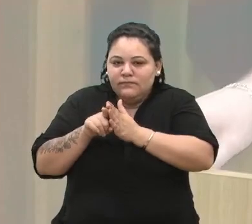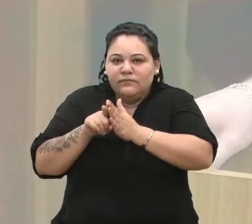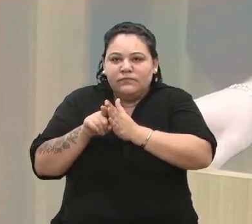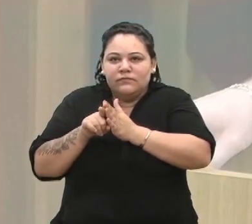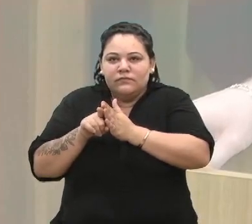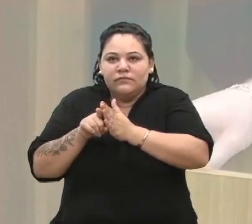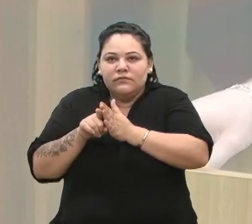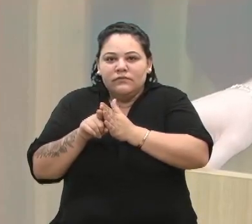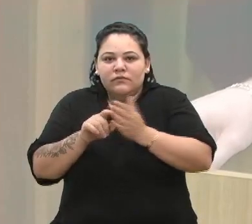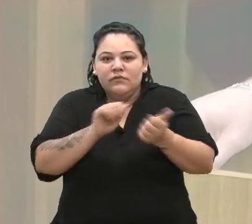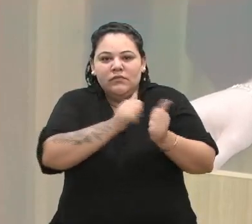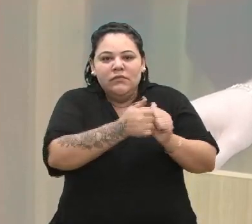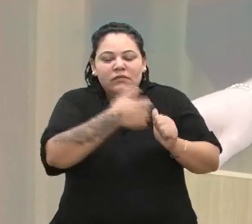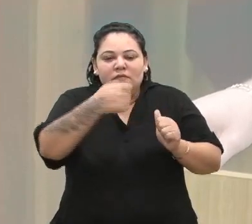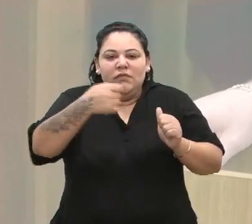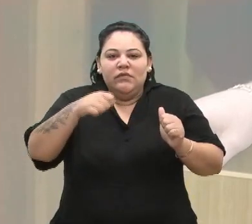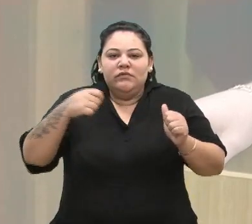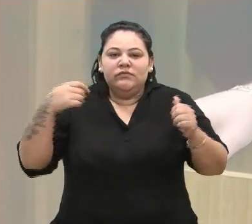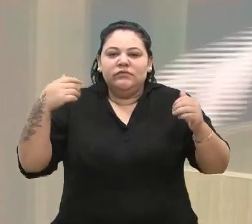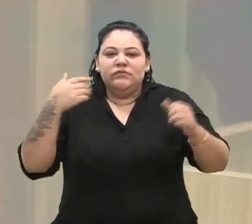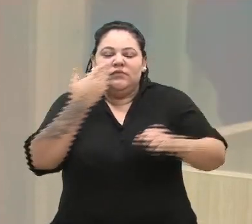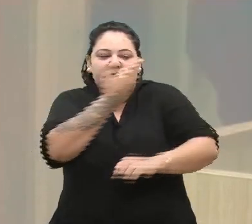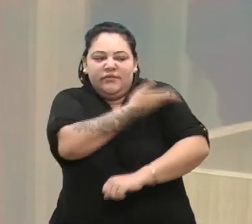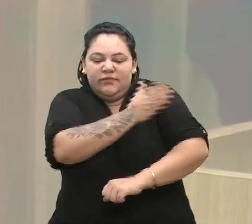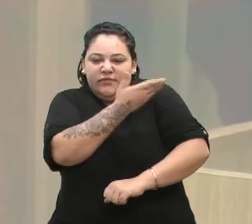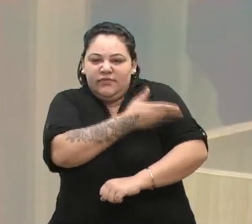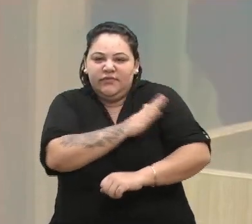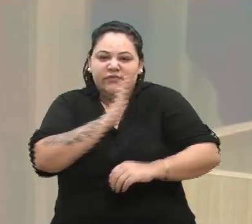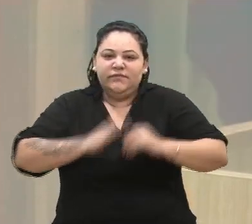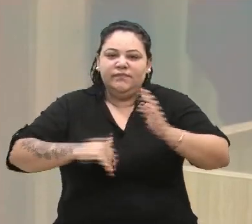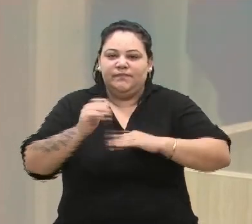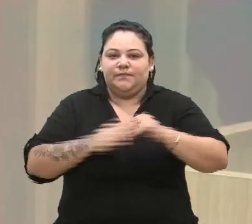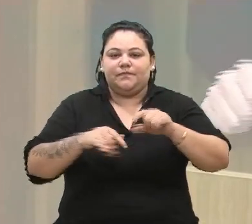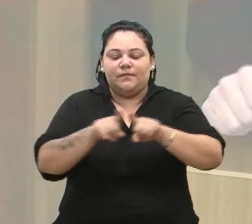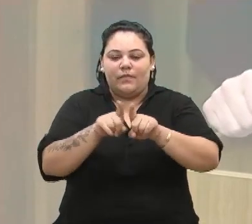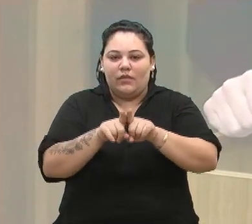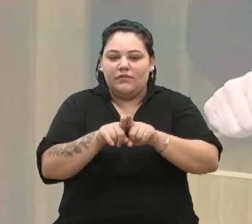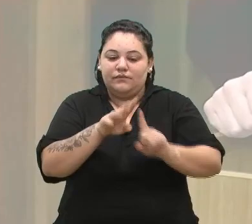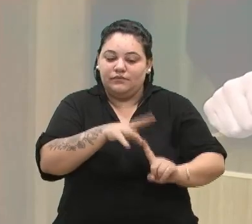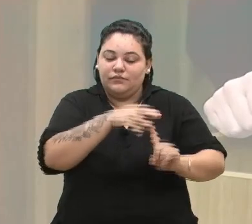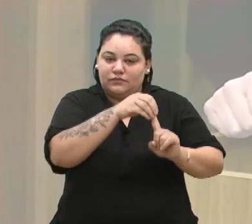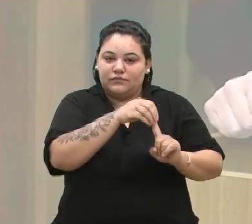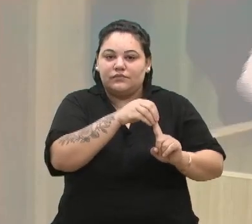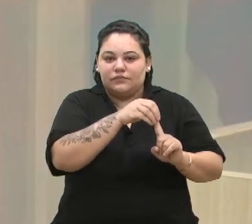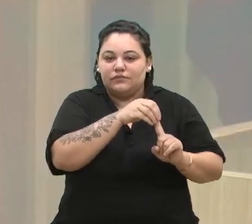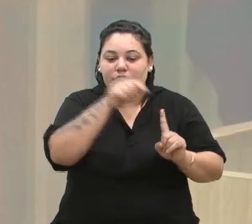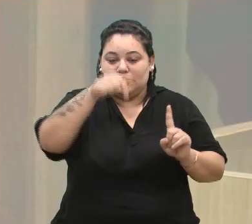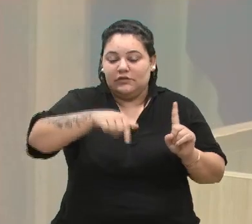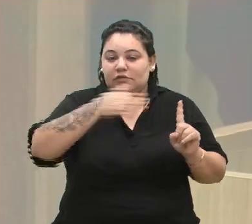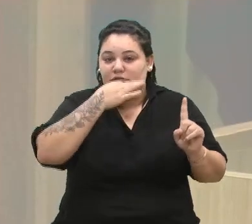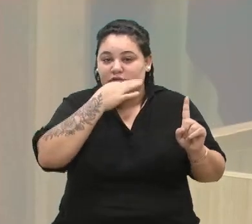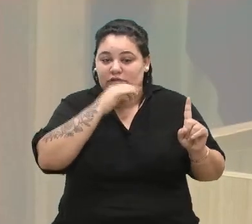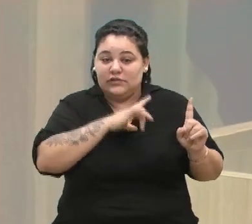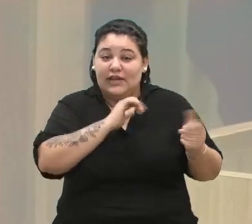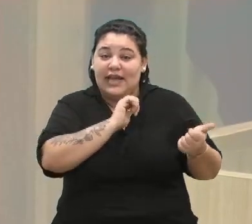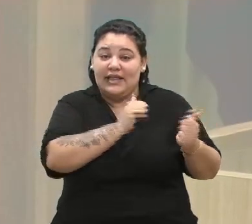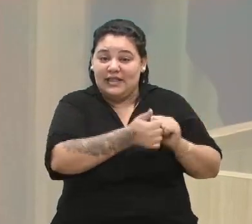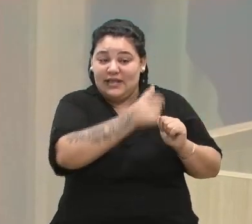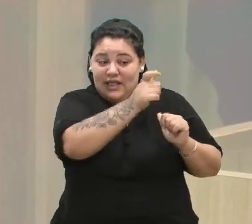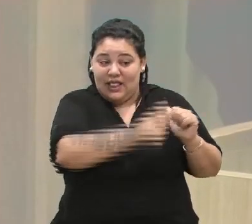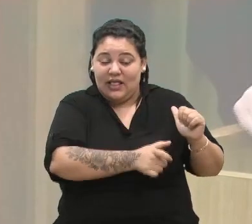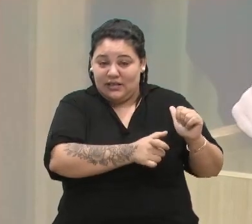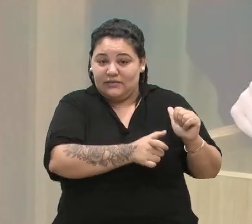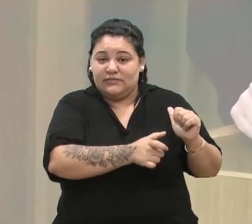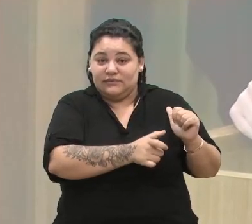que tem que treinar, que tem que praticar, que inclusive o município de Caxias do Sul tem atletas olímpicos e